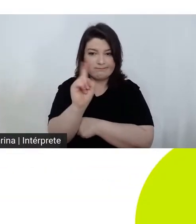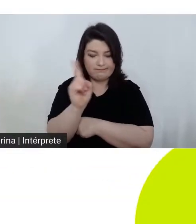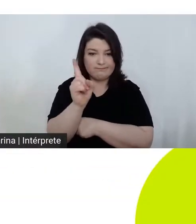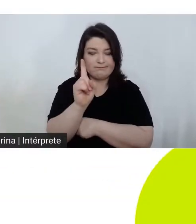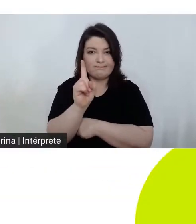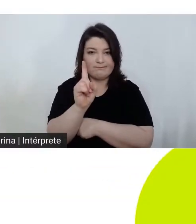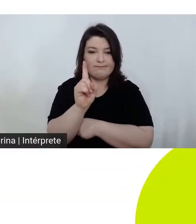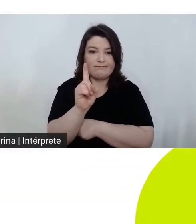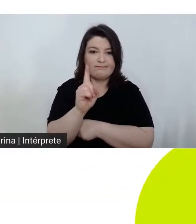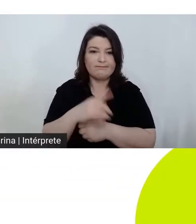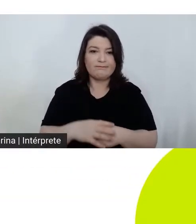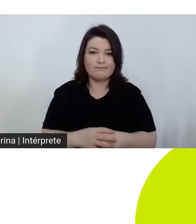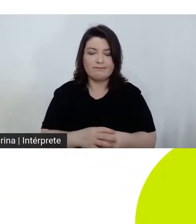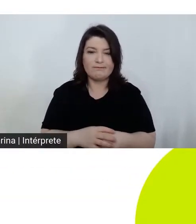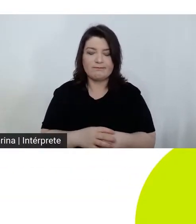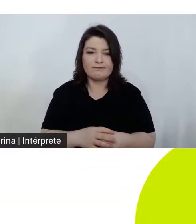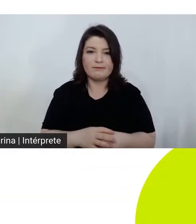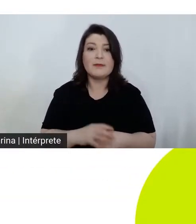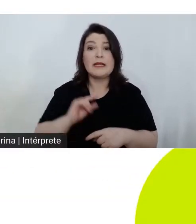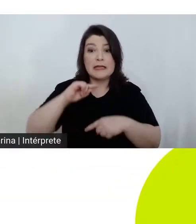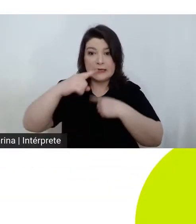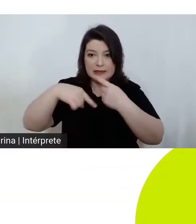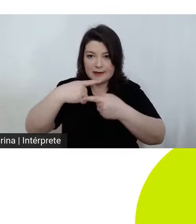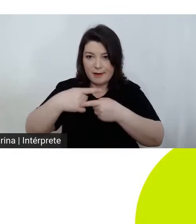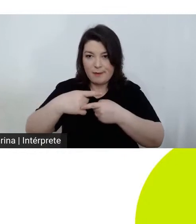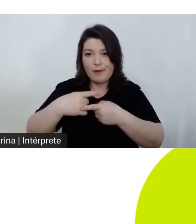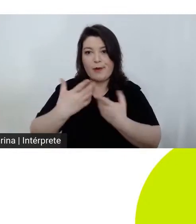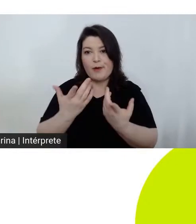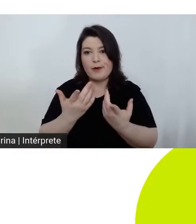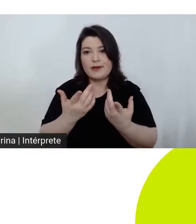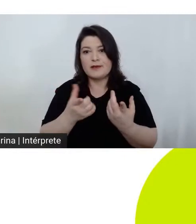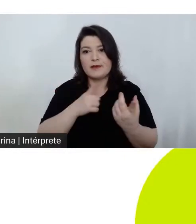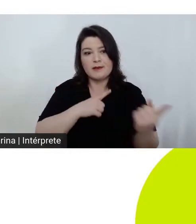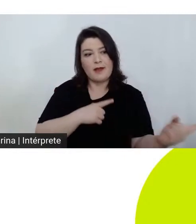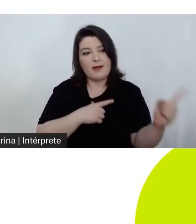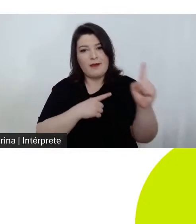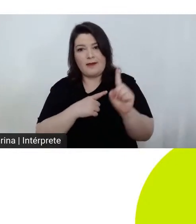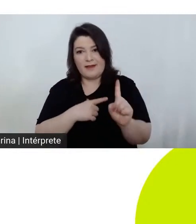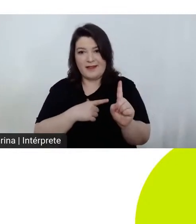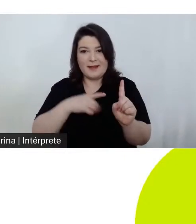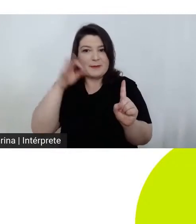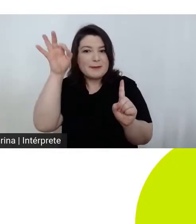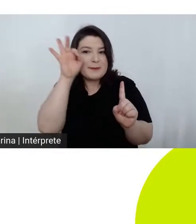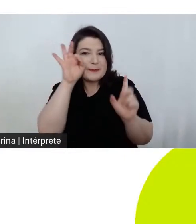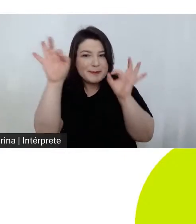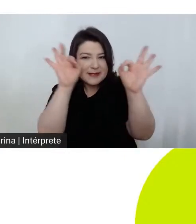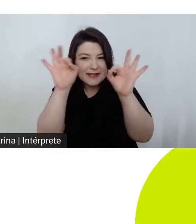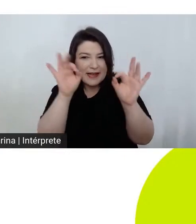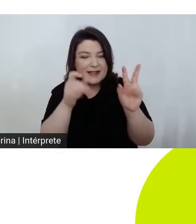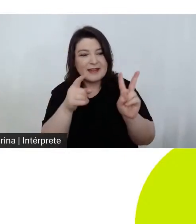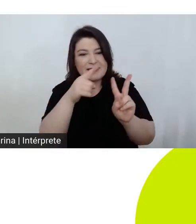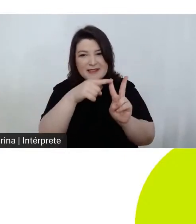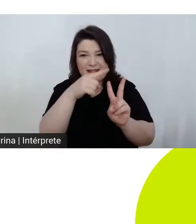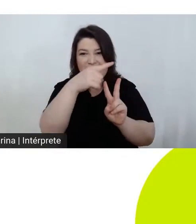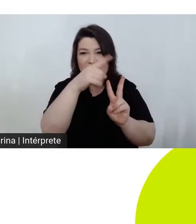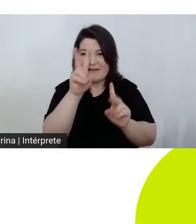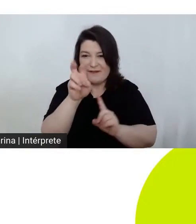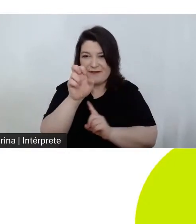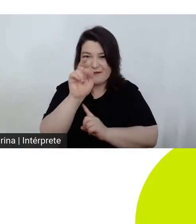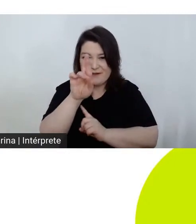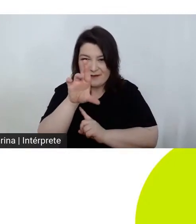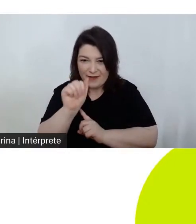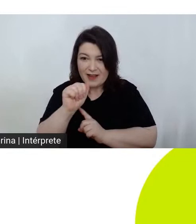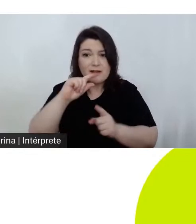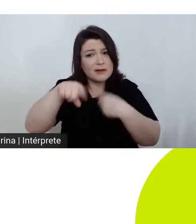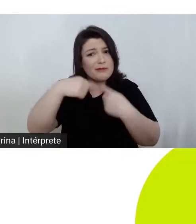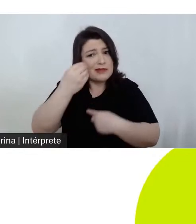a gente for passar a palavra para o psicanalista, para a Vera, a gente tenta a